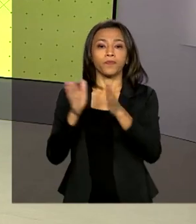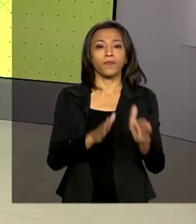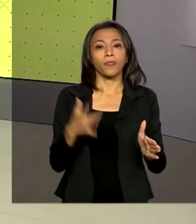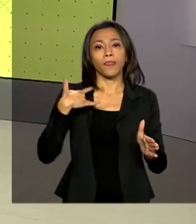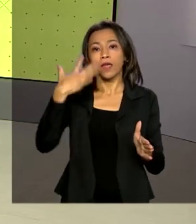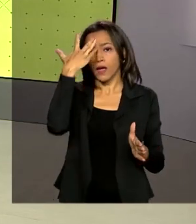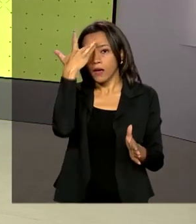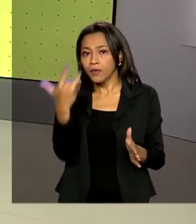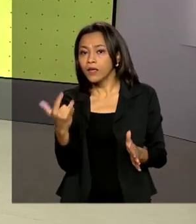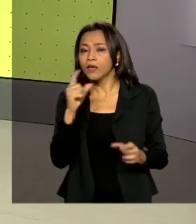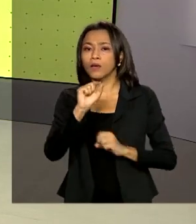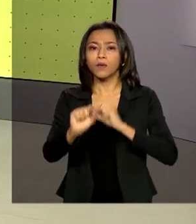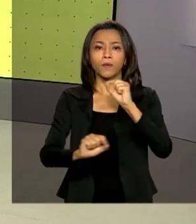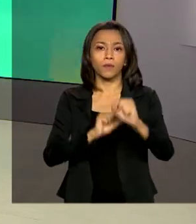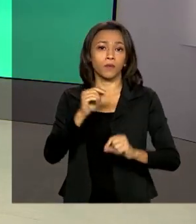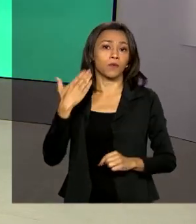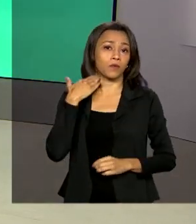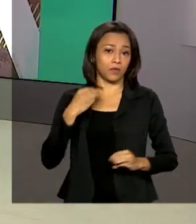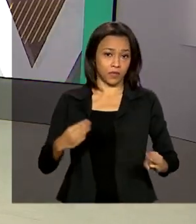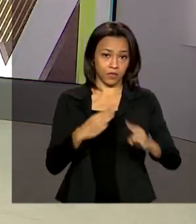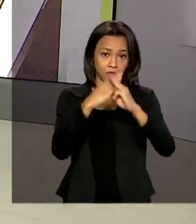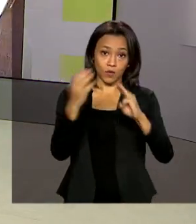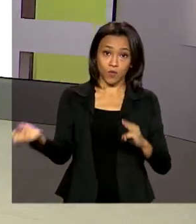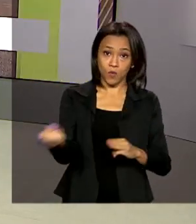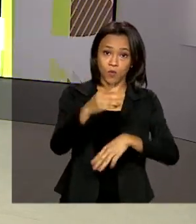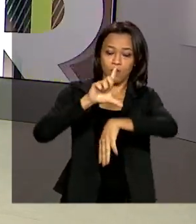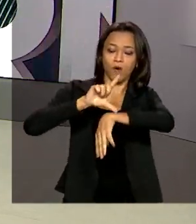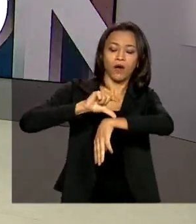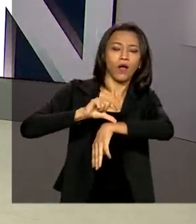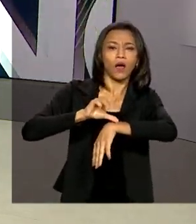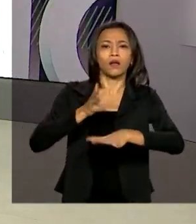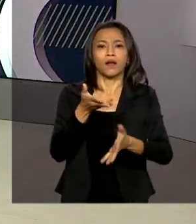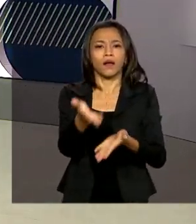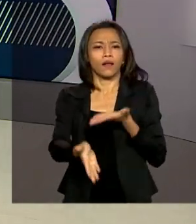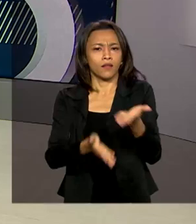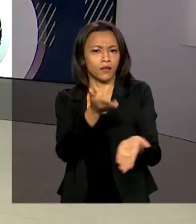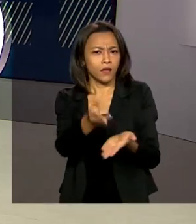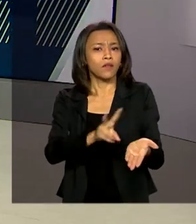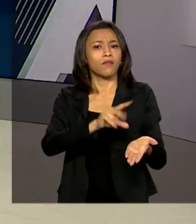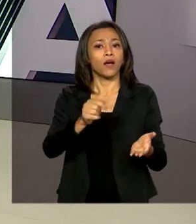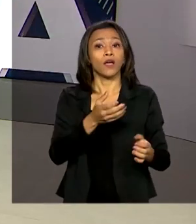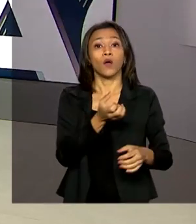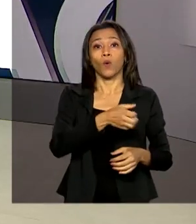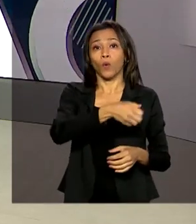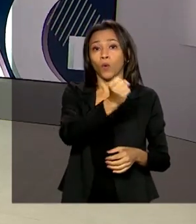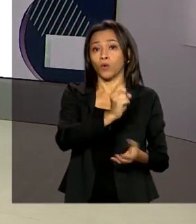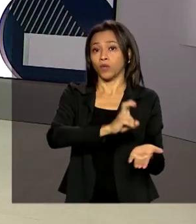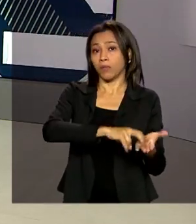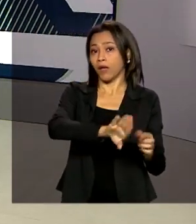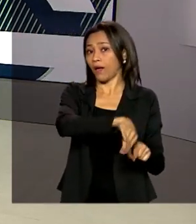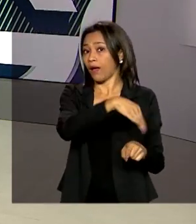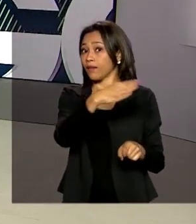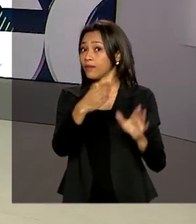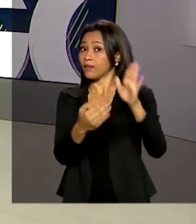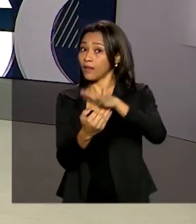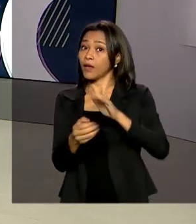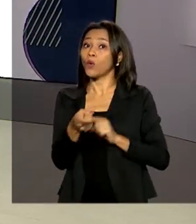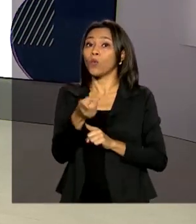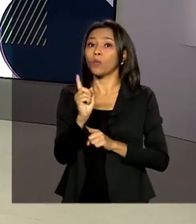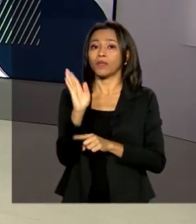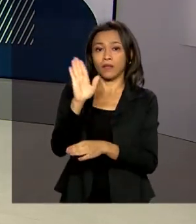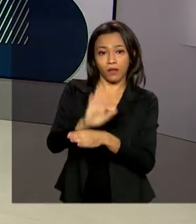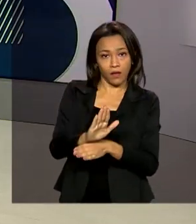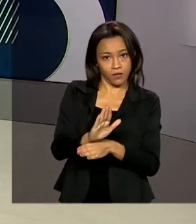amanhã, as agências da Caixa terão um novo horário de atendimento. Elas vão passar a funcionar das 8 da manhã a 1 da tarde para serviços